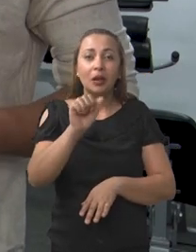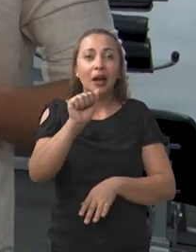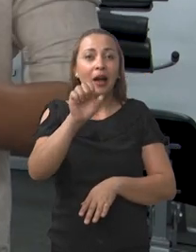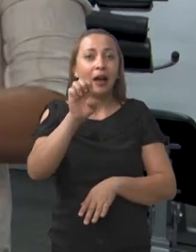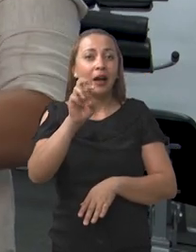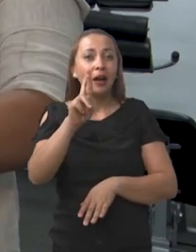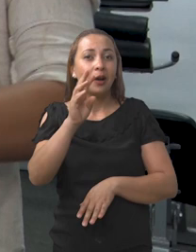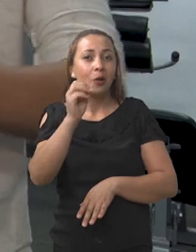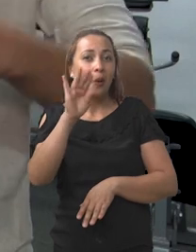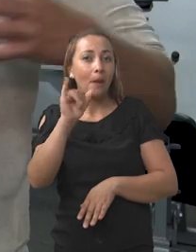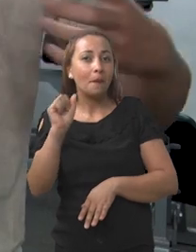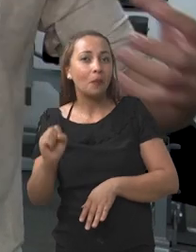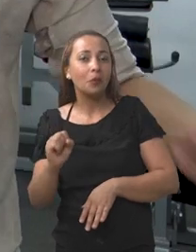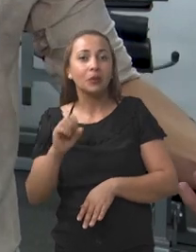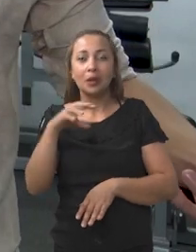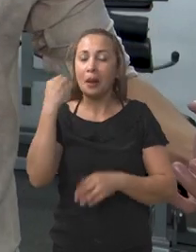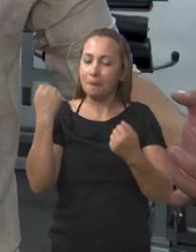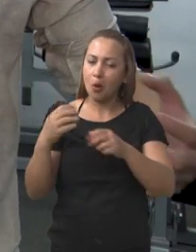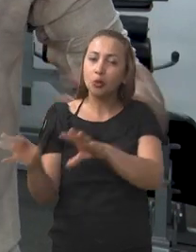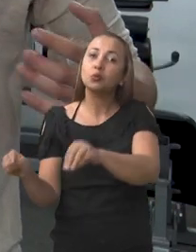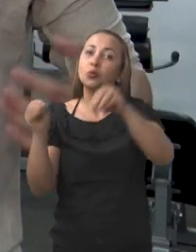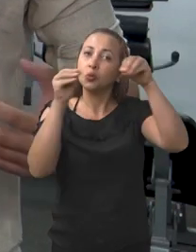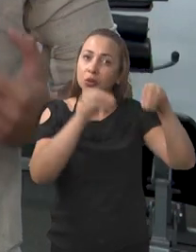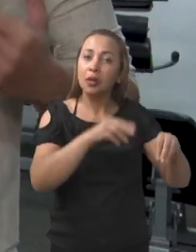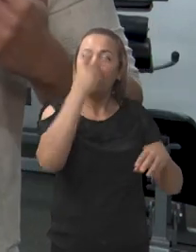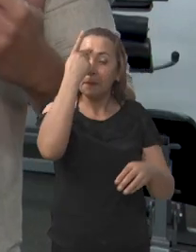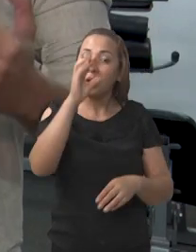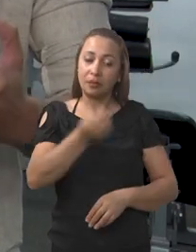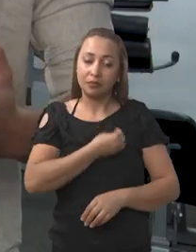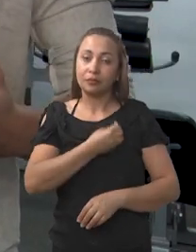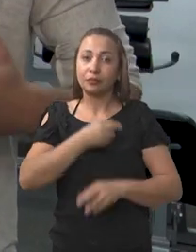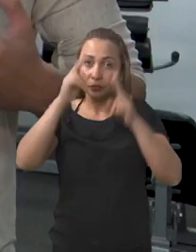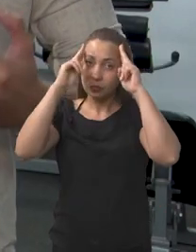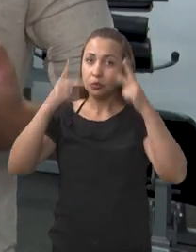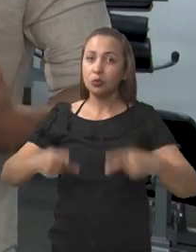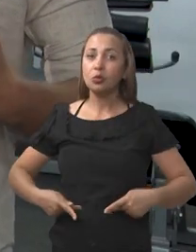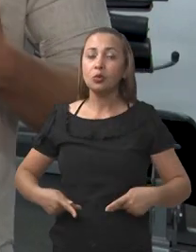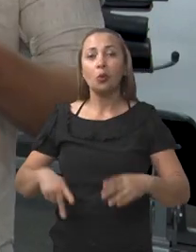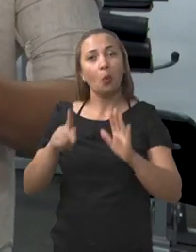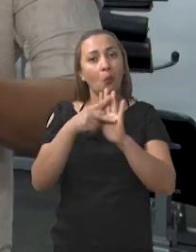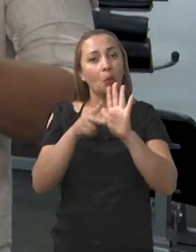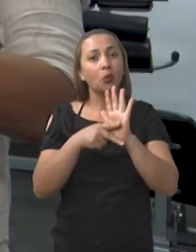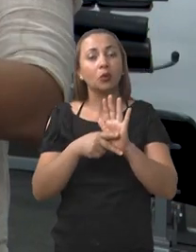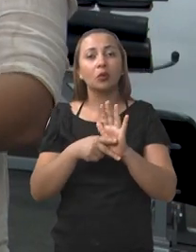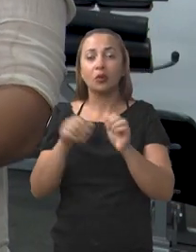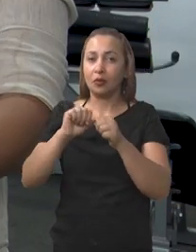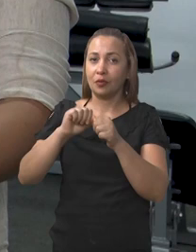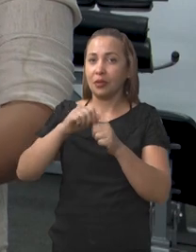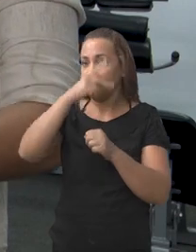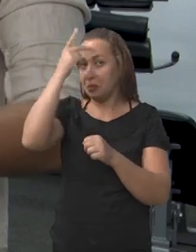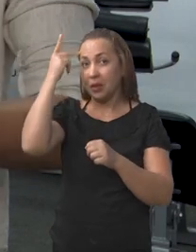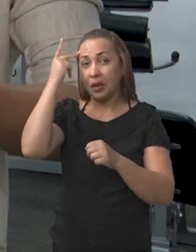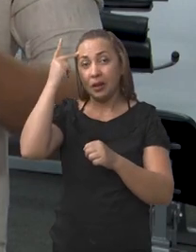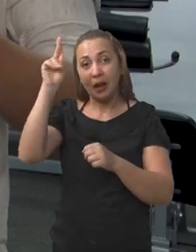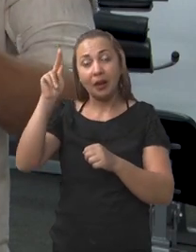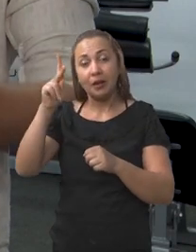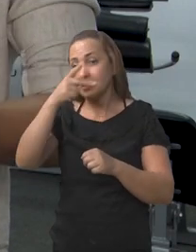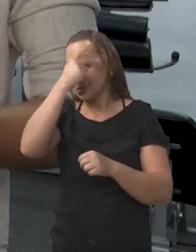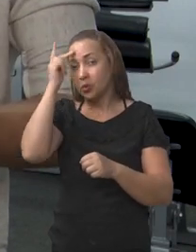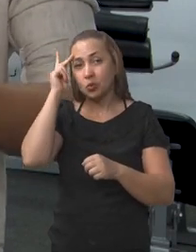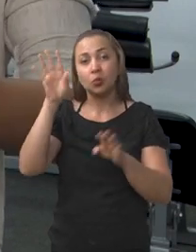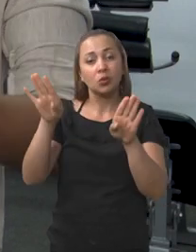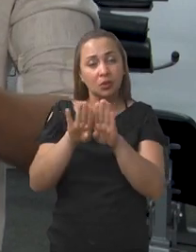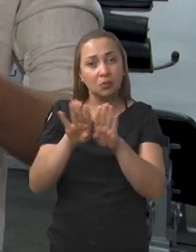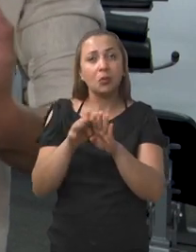pode levar para a vida humana. Ou seja, o protocolo aeróbico realizado em humanos pode